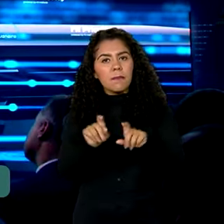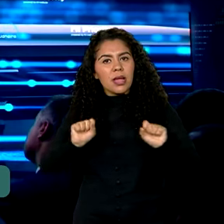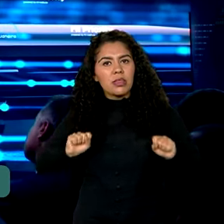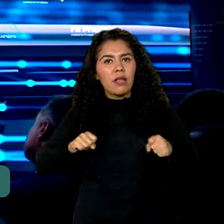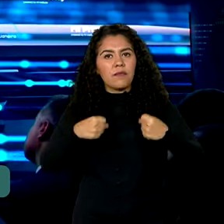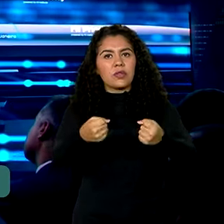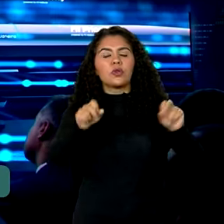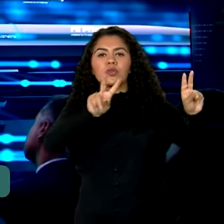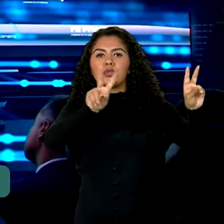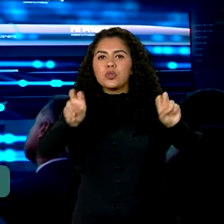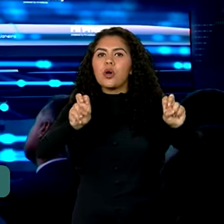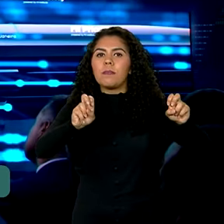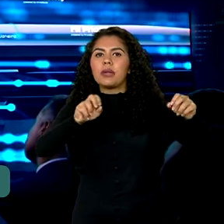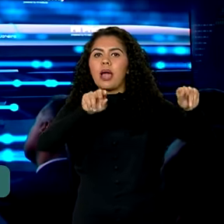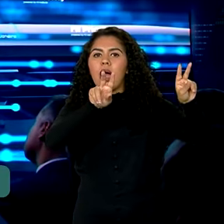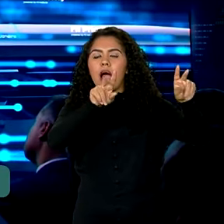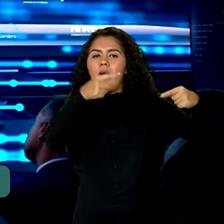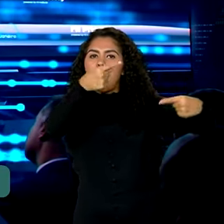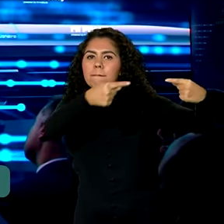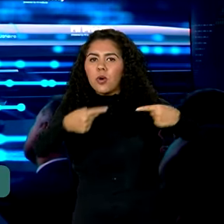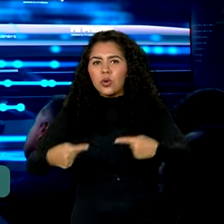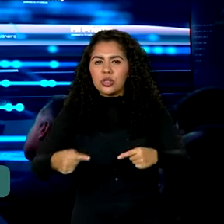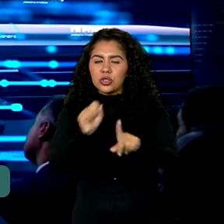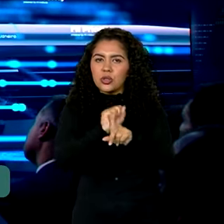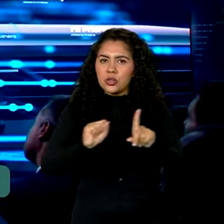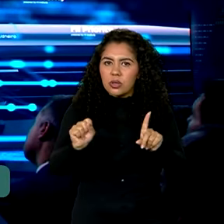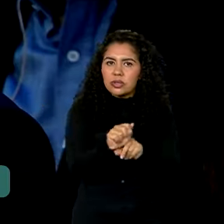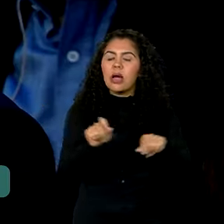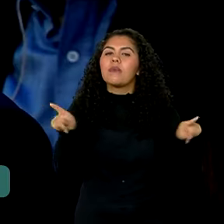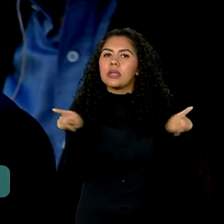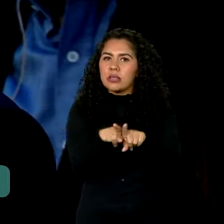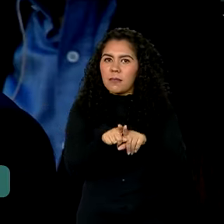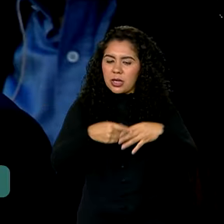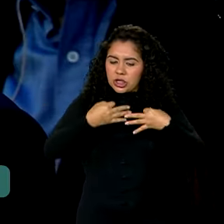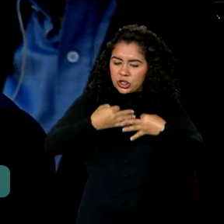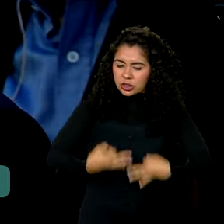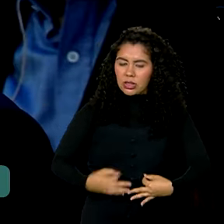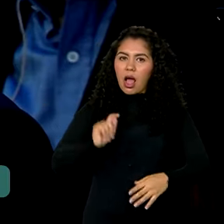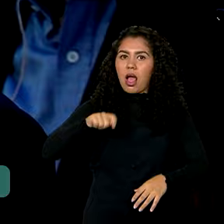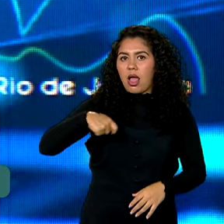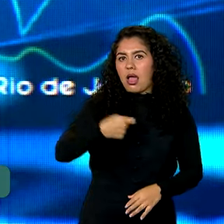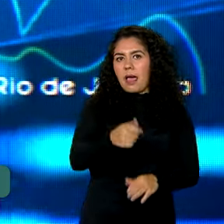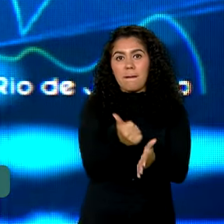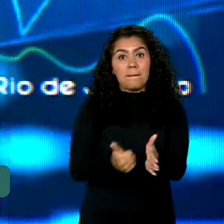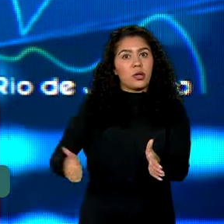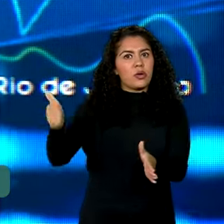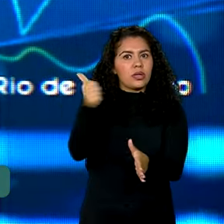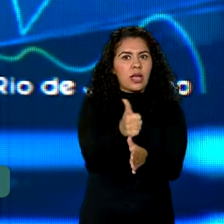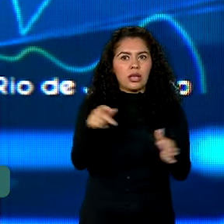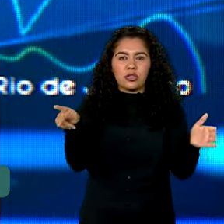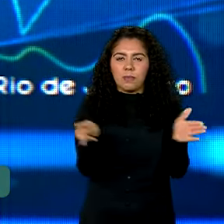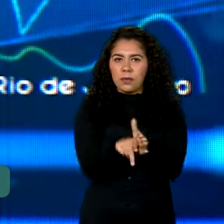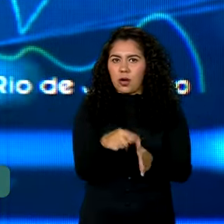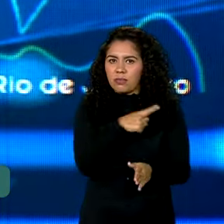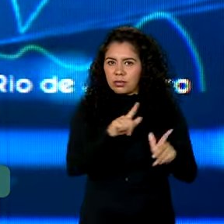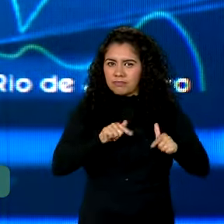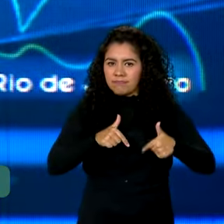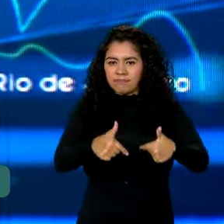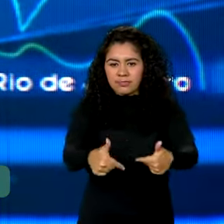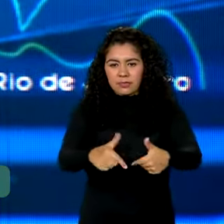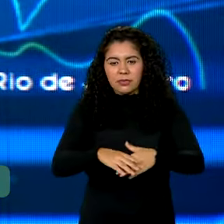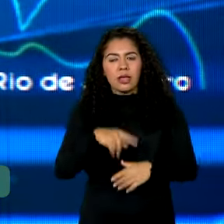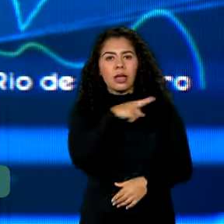das políticas sociais e disse que investir em dignidade é prioridade de seu governo. De nada adianta construir